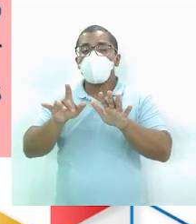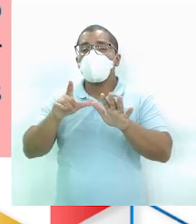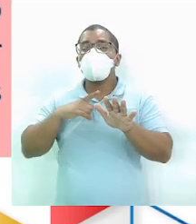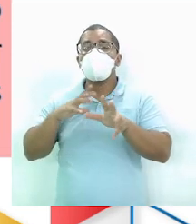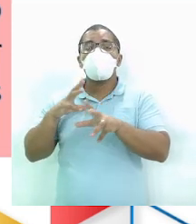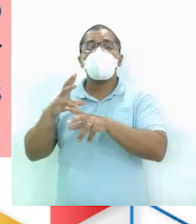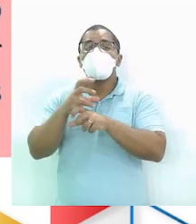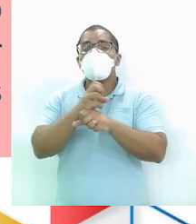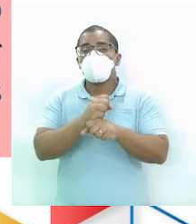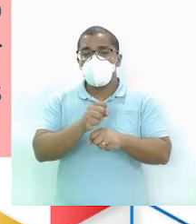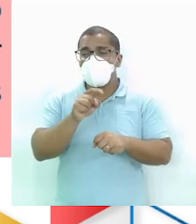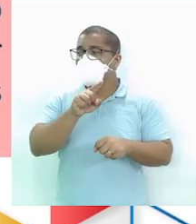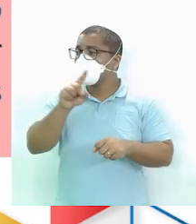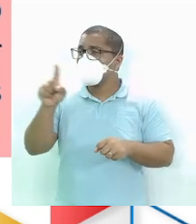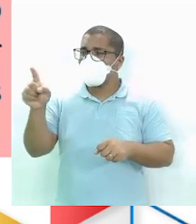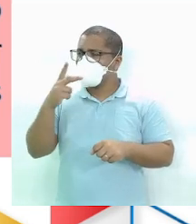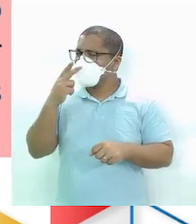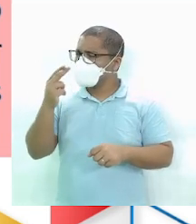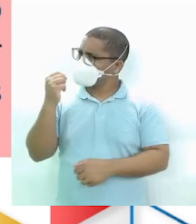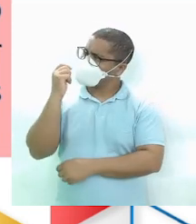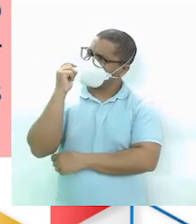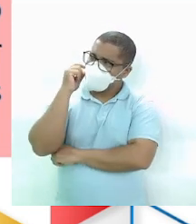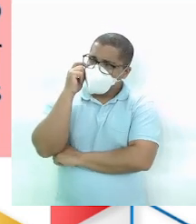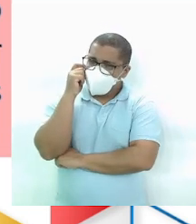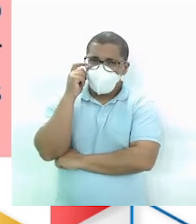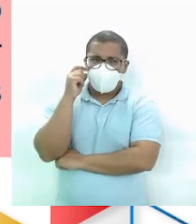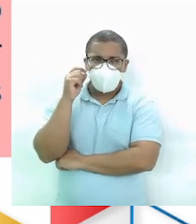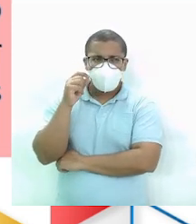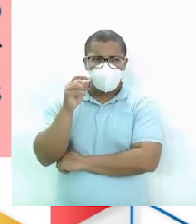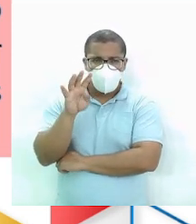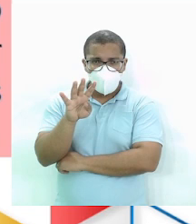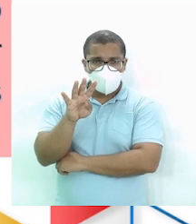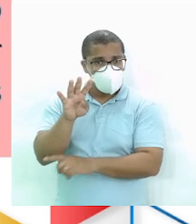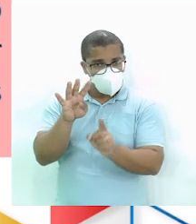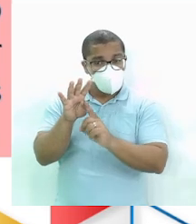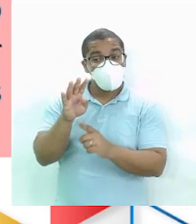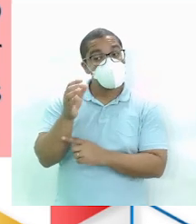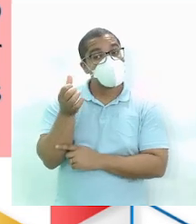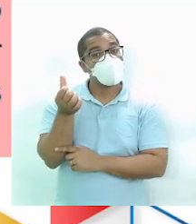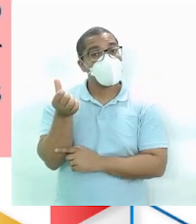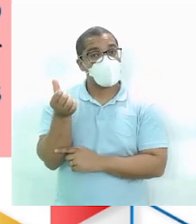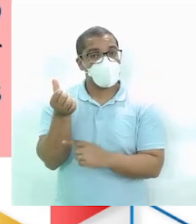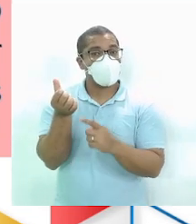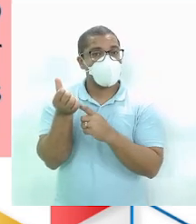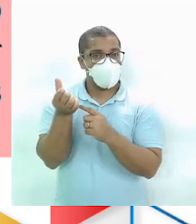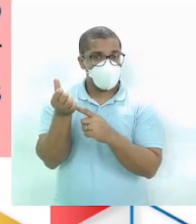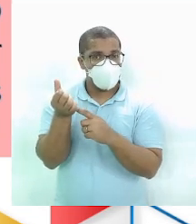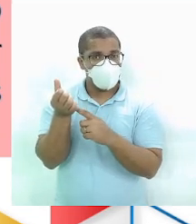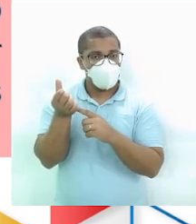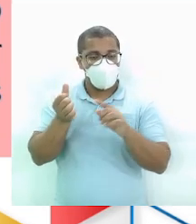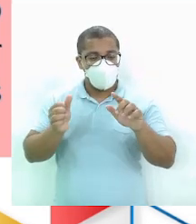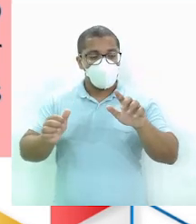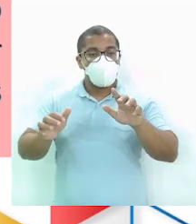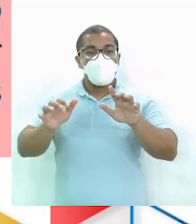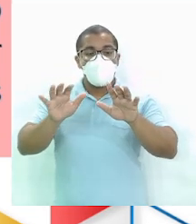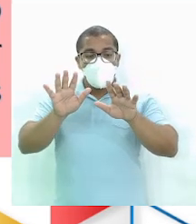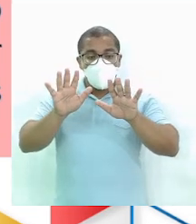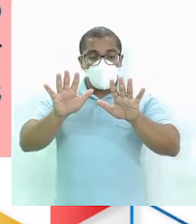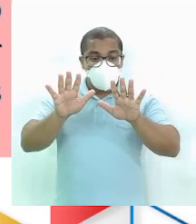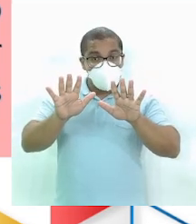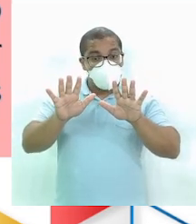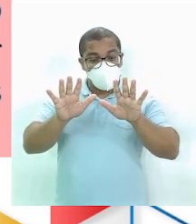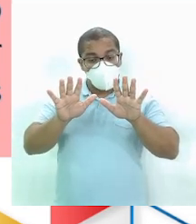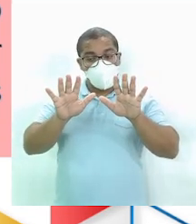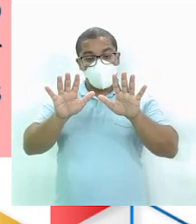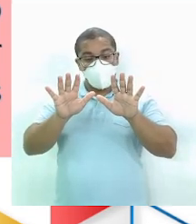temos aí Está estranho Não são 4 São 6 6 para 10 Então